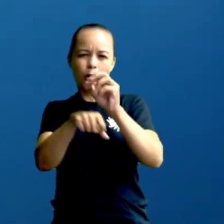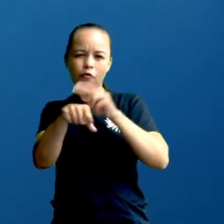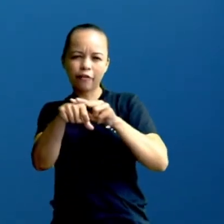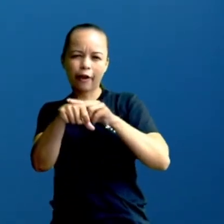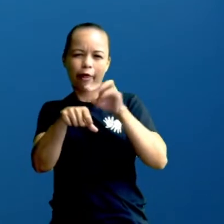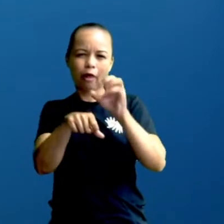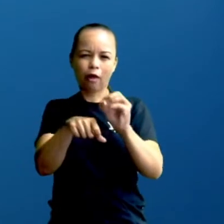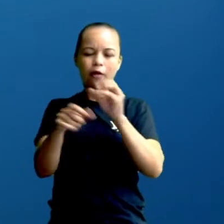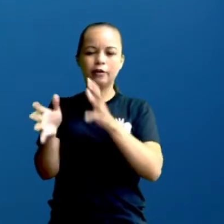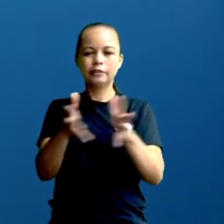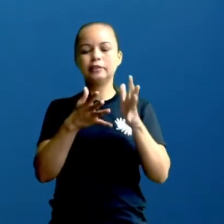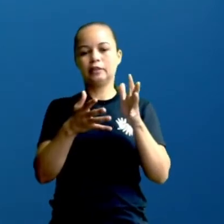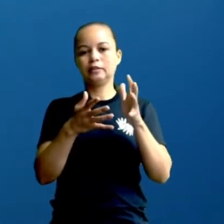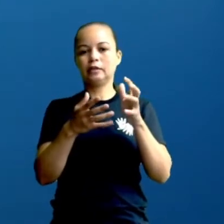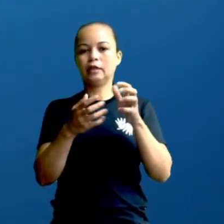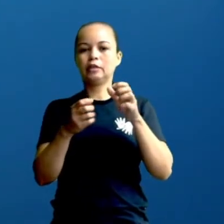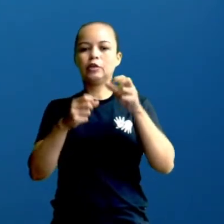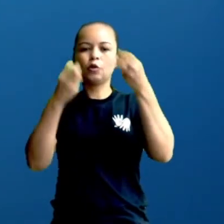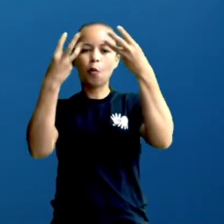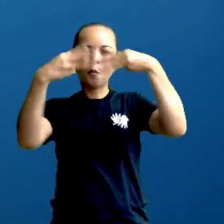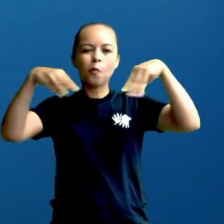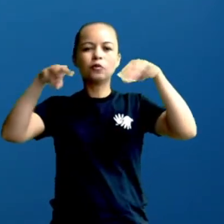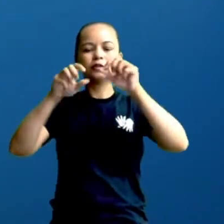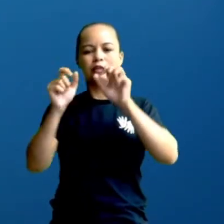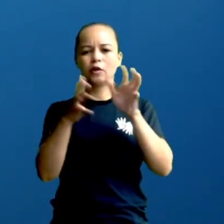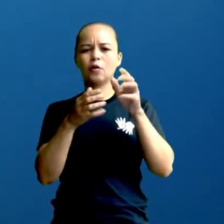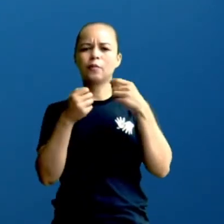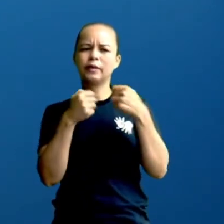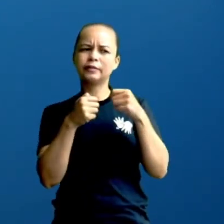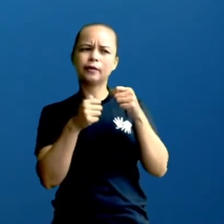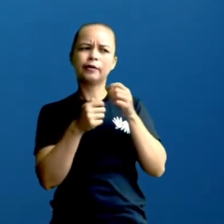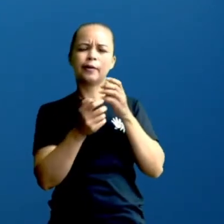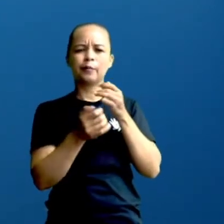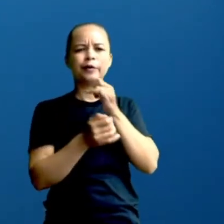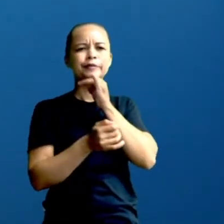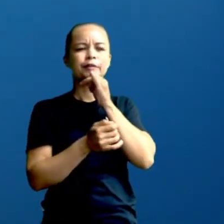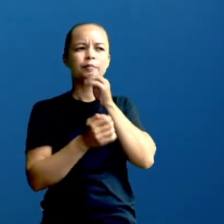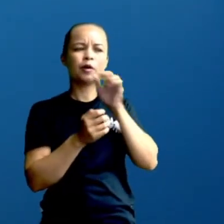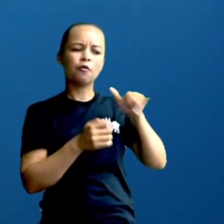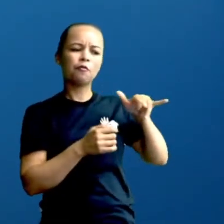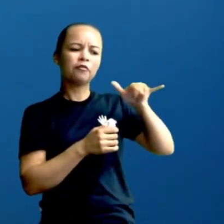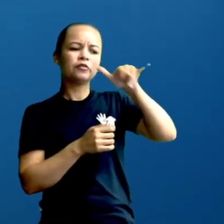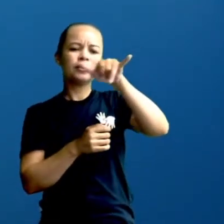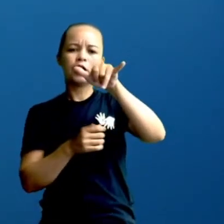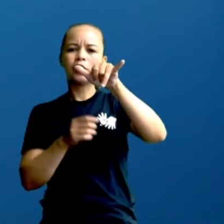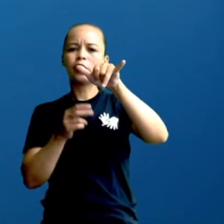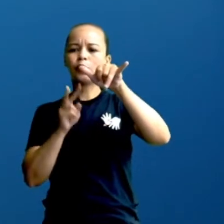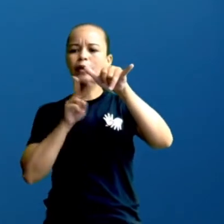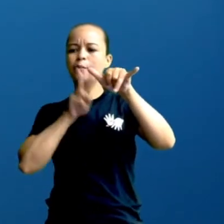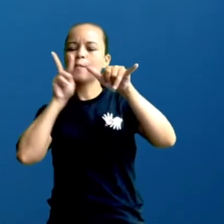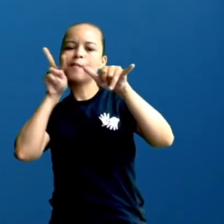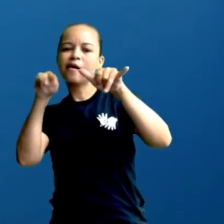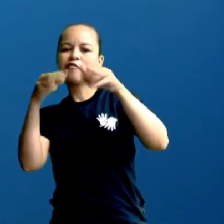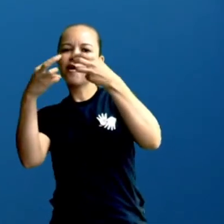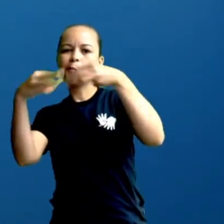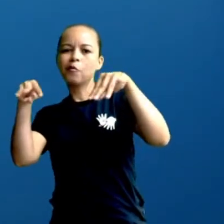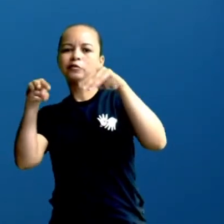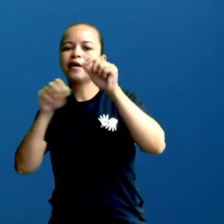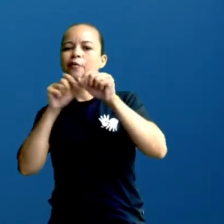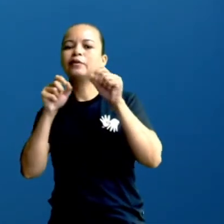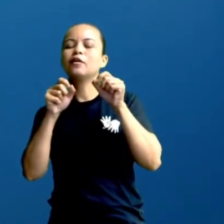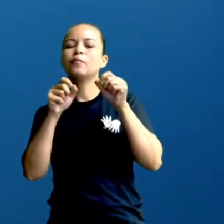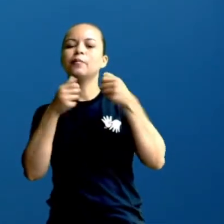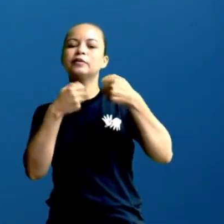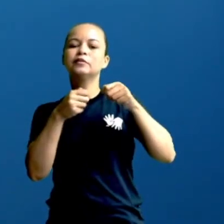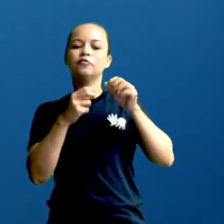visitasse, precisaria pegar um avião, foi possível você visitá-lo através da internet, né, nesse